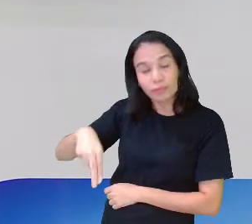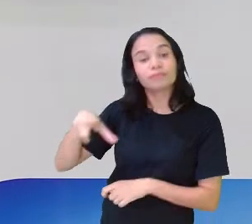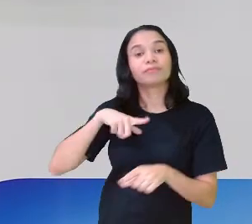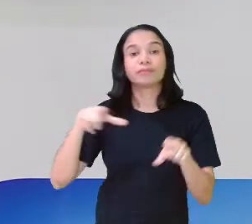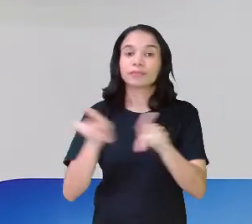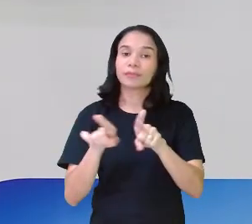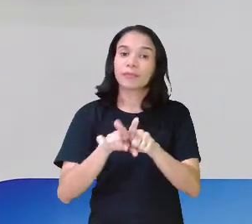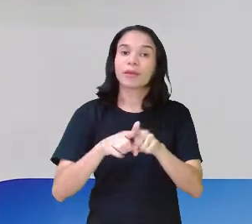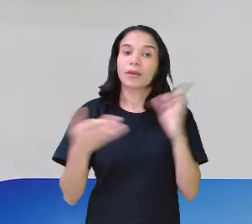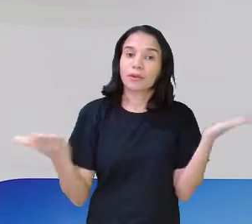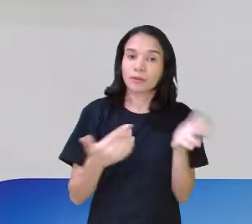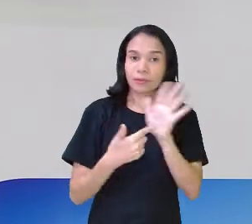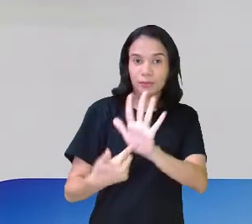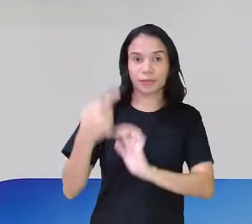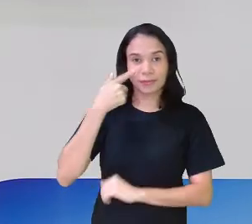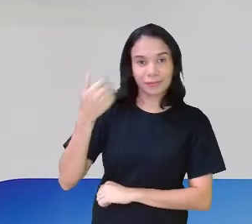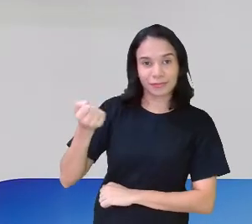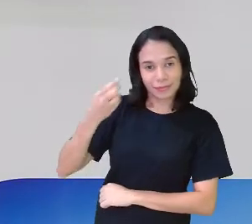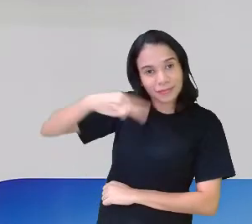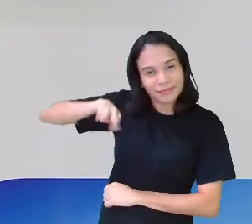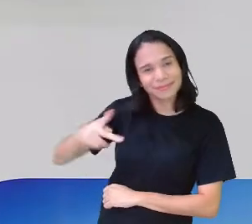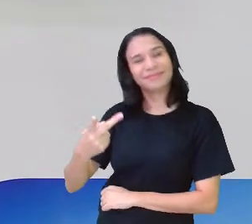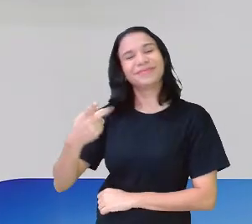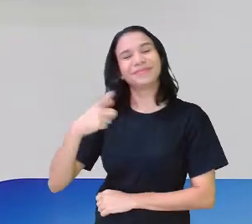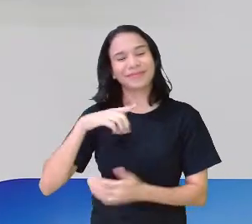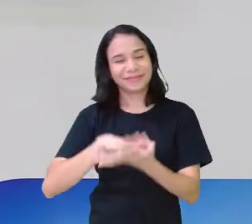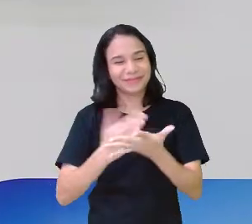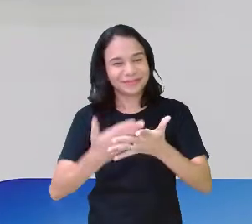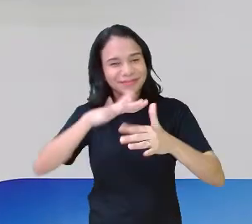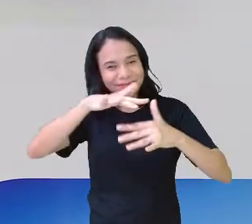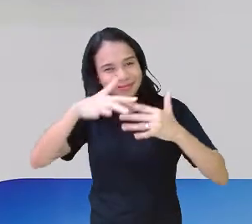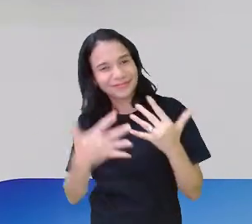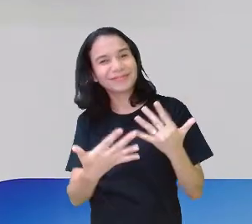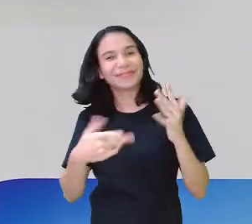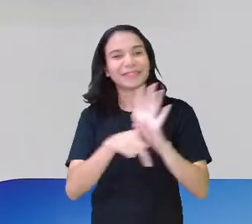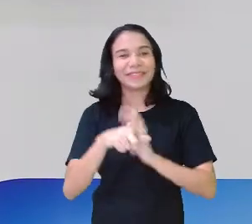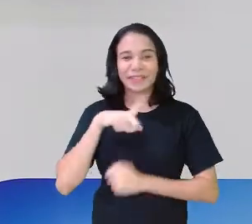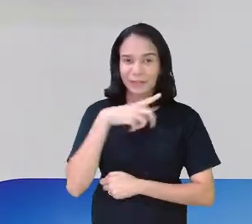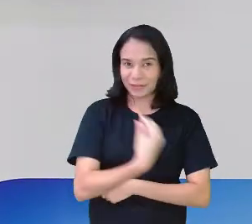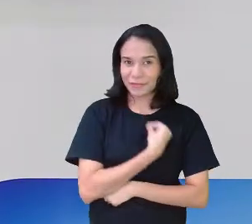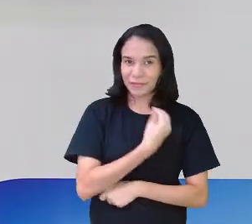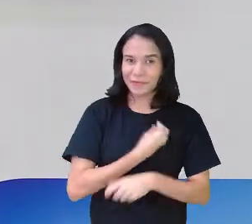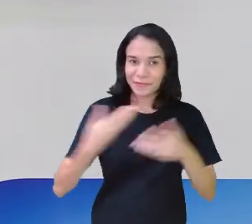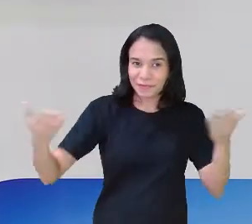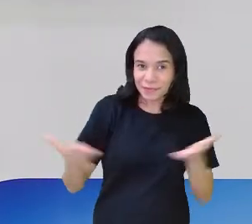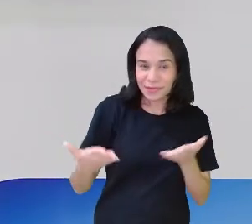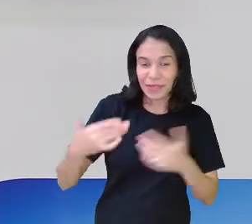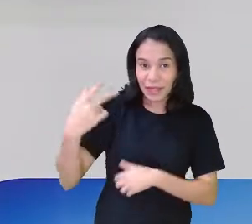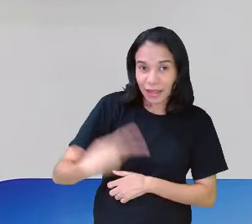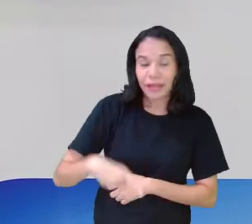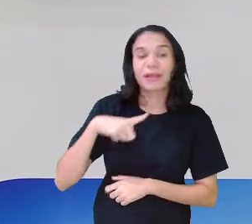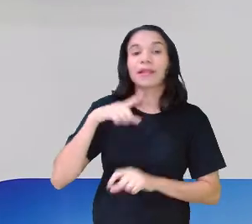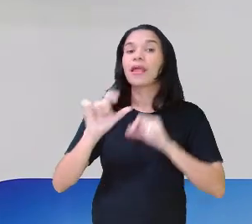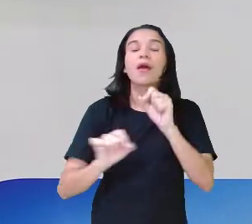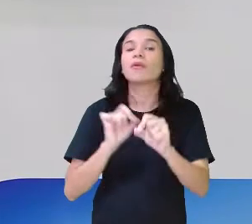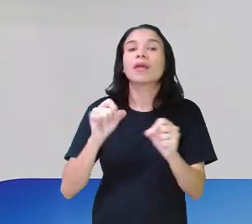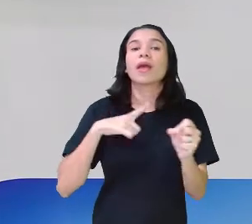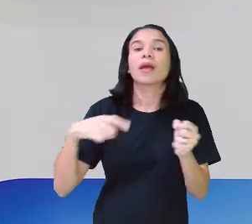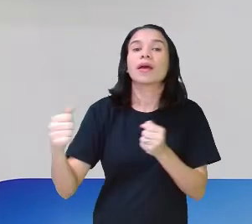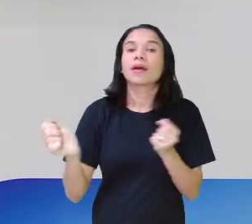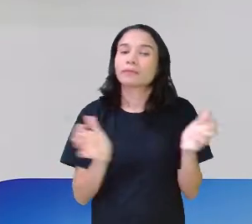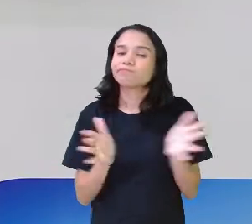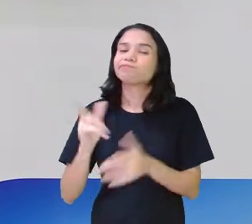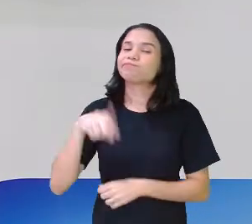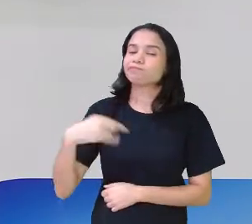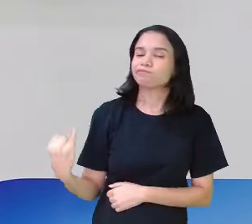mas também quero apresentar aqui, ó, Maria Helena, nossa intérprete de Libras, isso mesmo. Ela está aqui fazendo aquele trabalho, não é